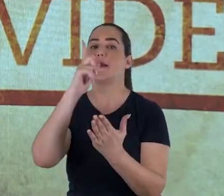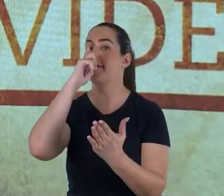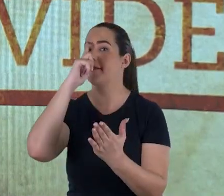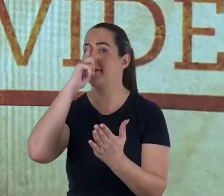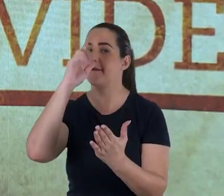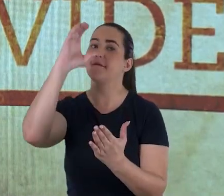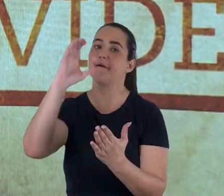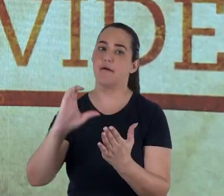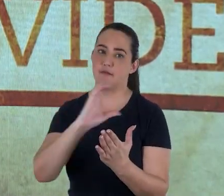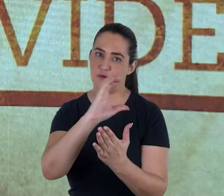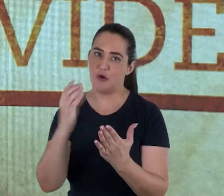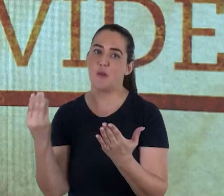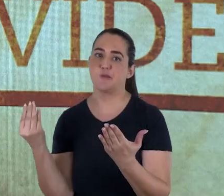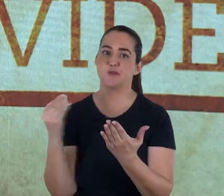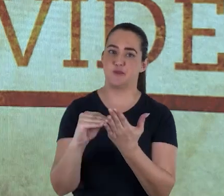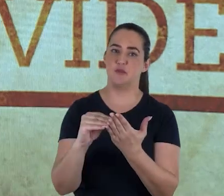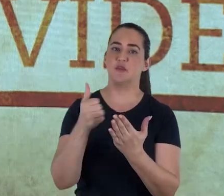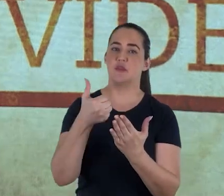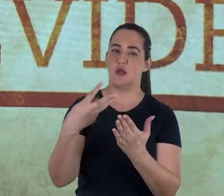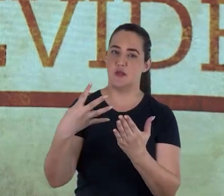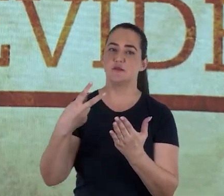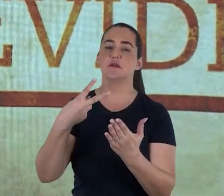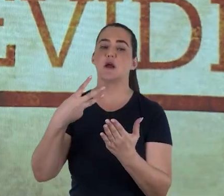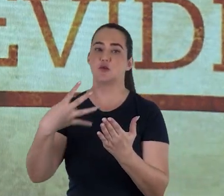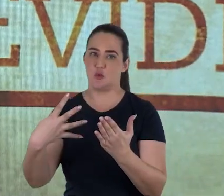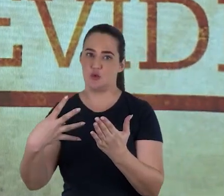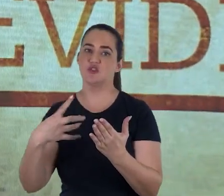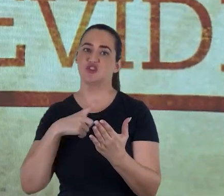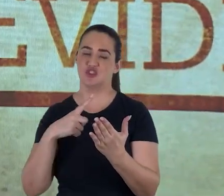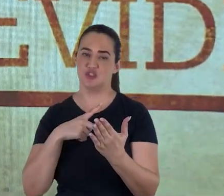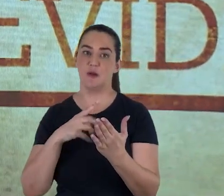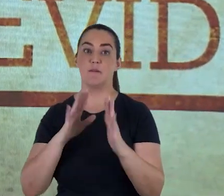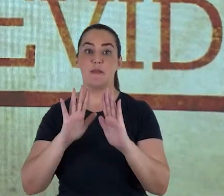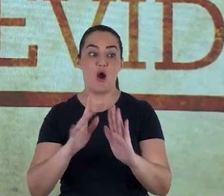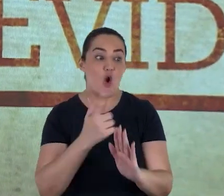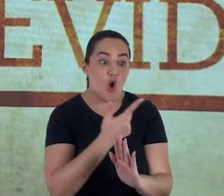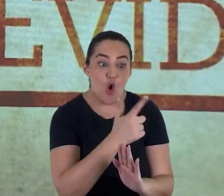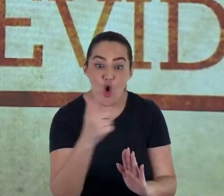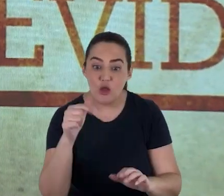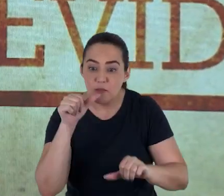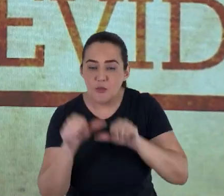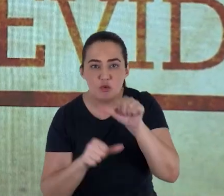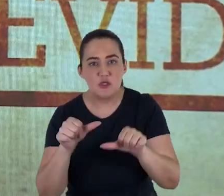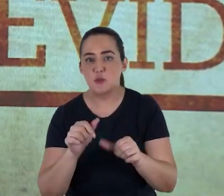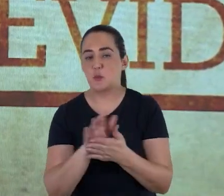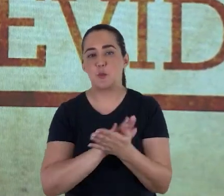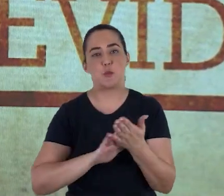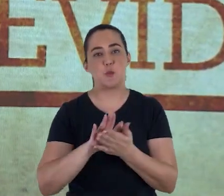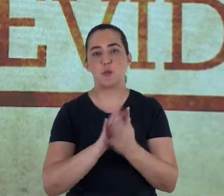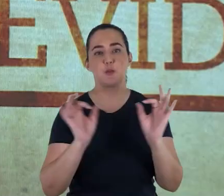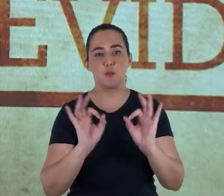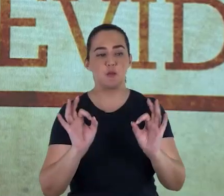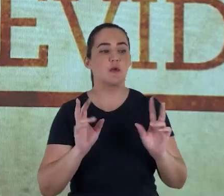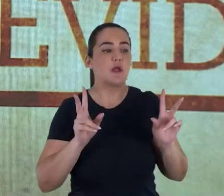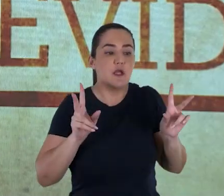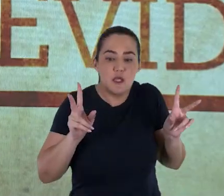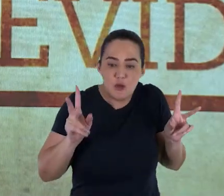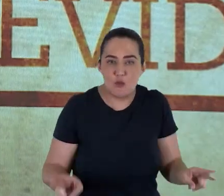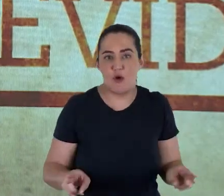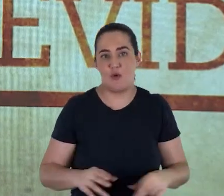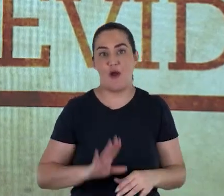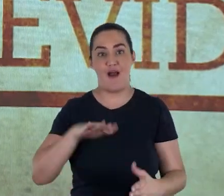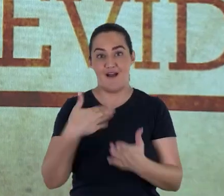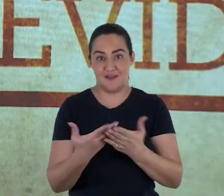disse, mas nenhuma alteração substancial houve que colocasse em dúvida os 12 capítulos anteriores que